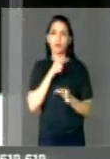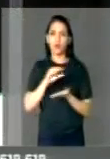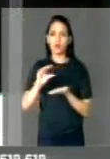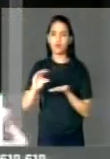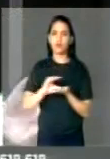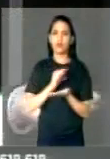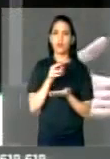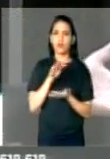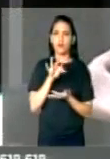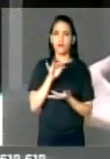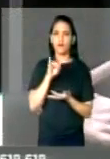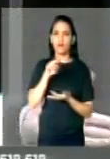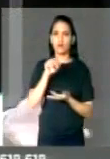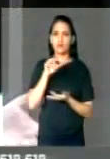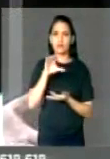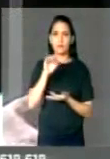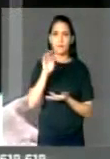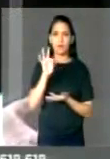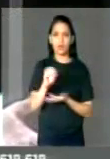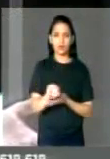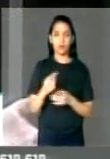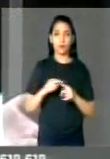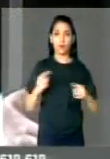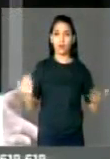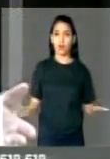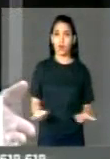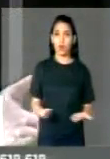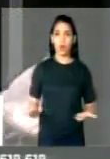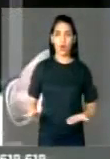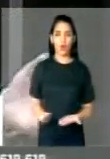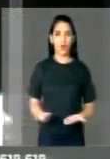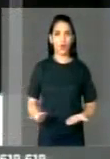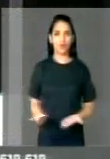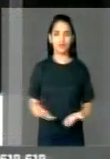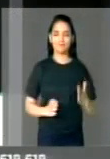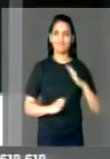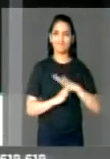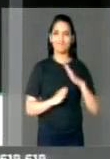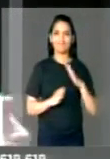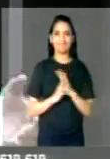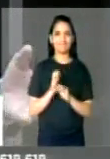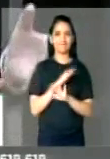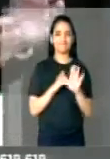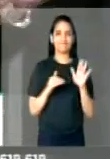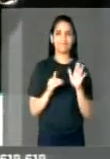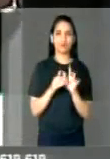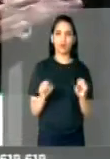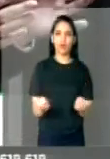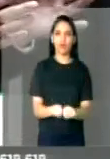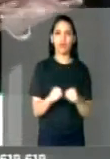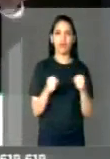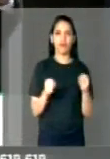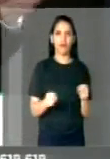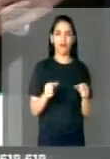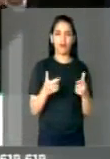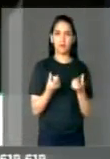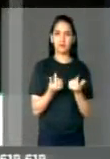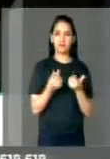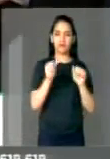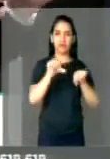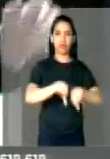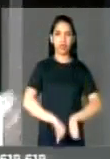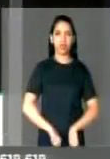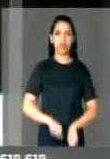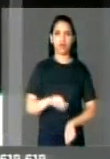público, porque hoje, da forma como está, as empresas estão falindo. E eu espero, eu confio